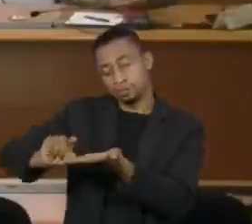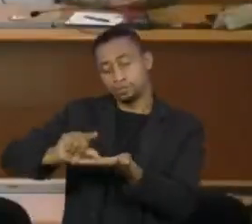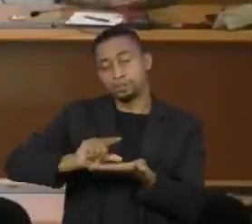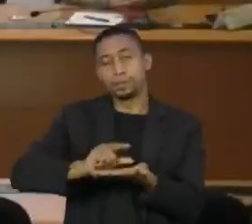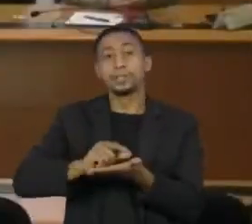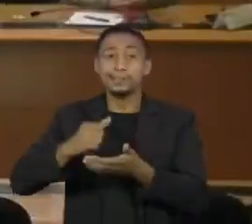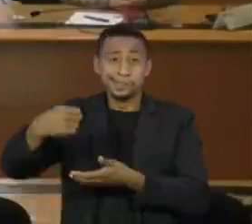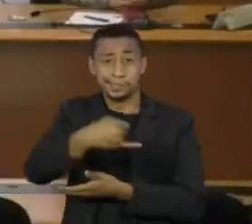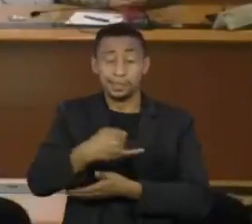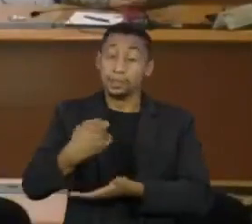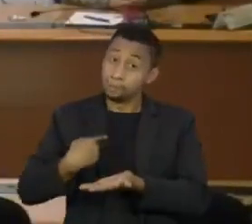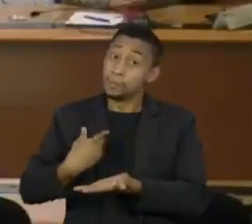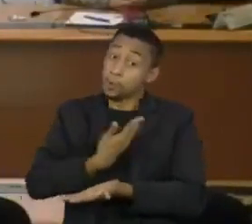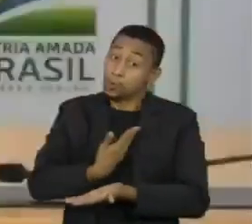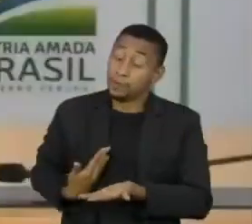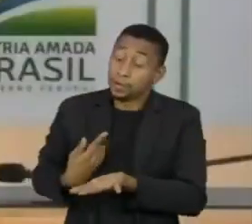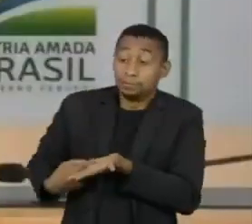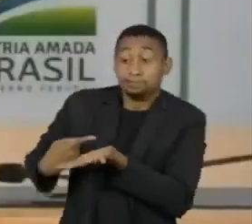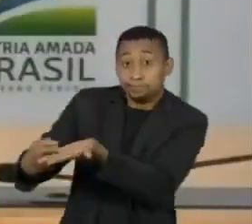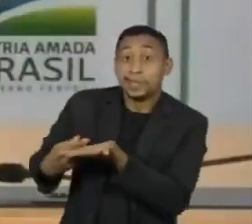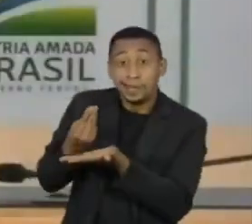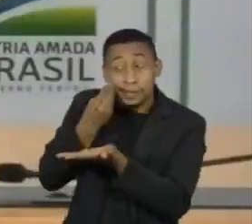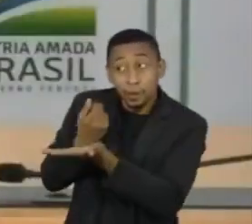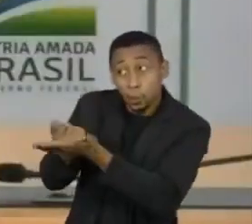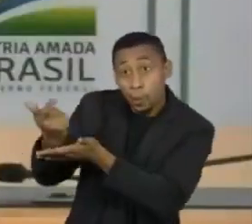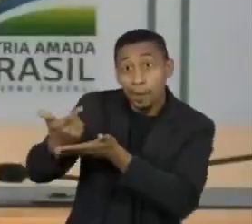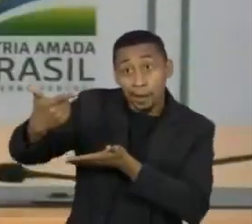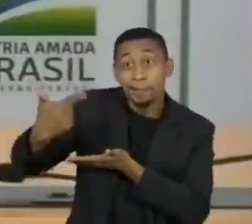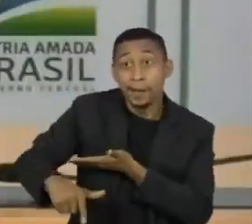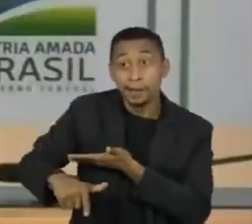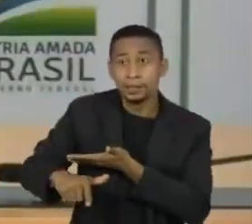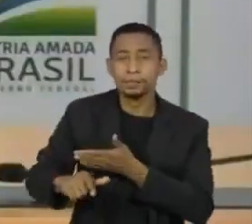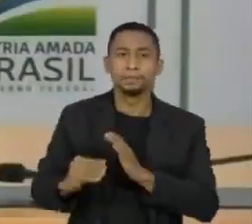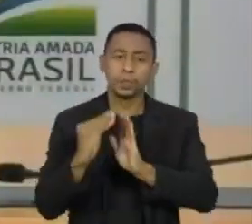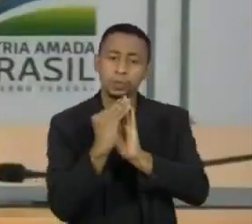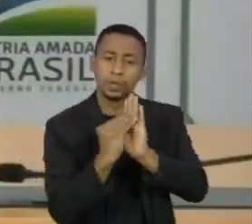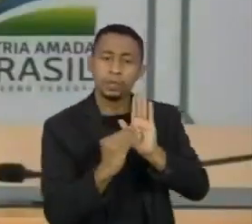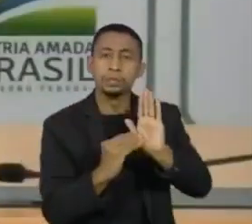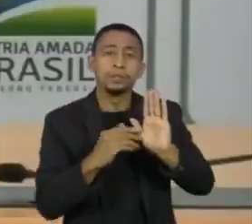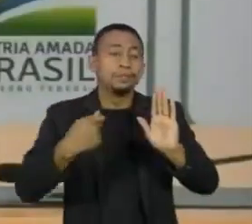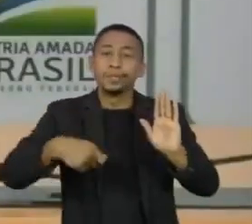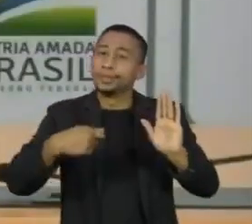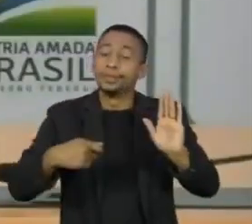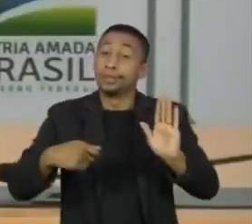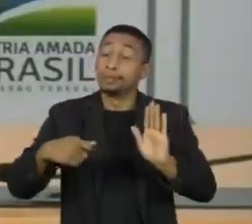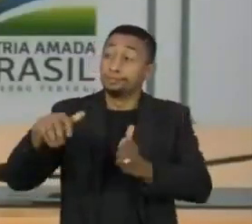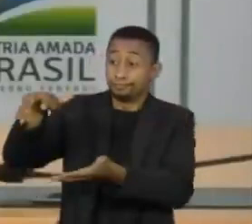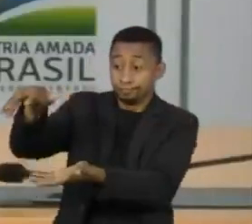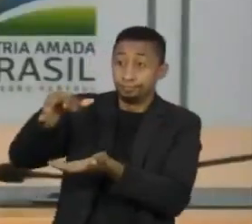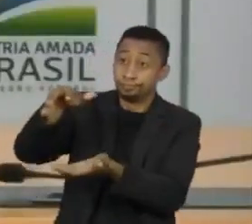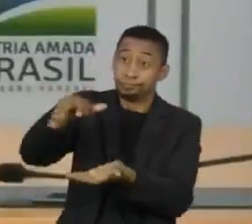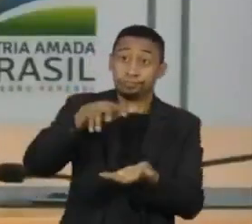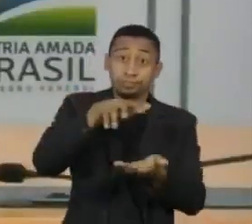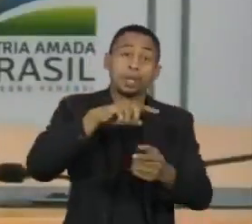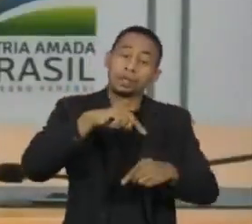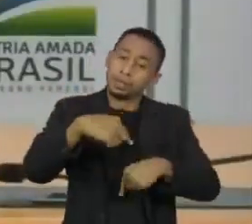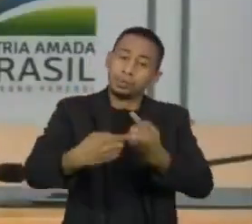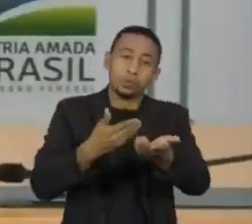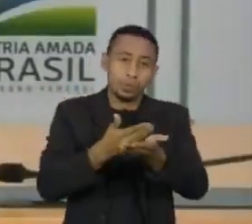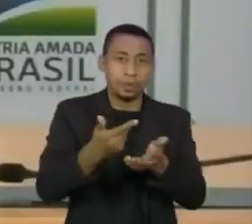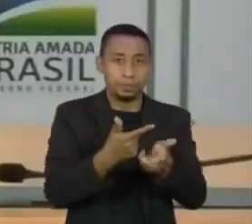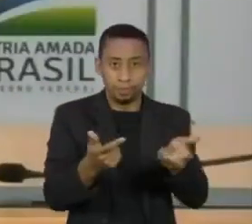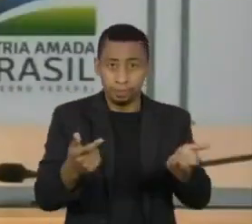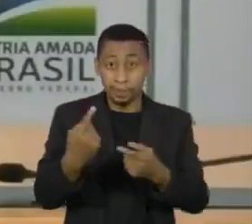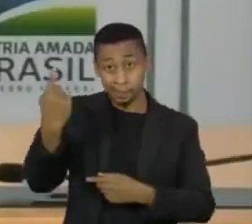que o governo está negociando mais imunizantes. O calendário é sujeito às entregas. Primeiro, COVAX